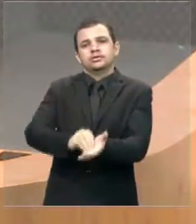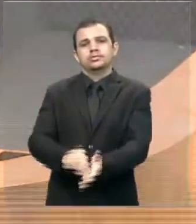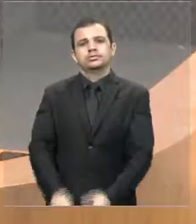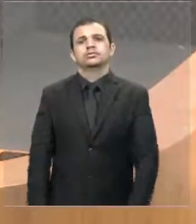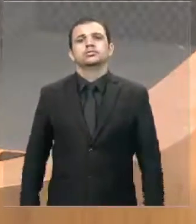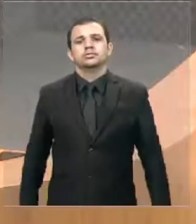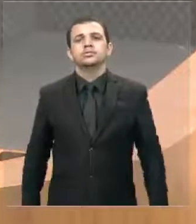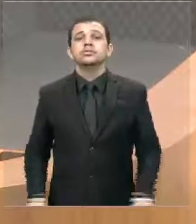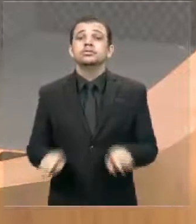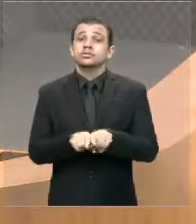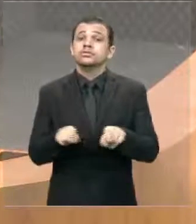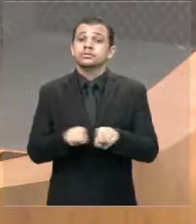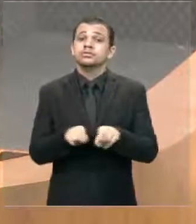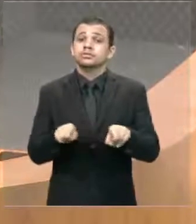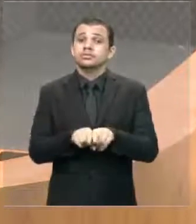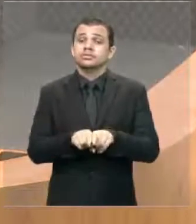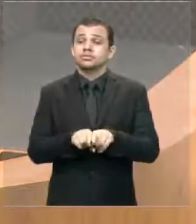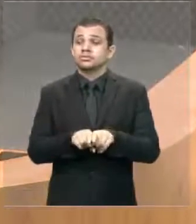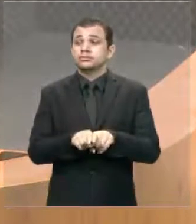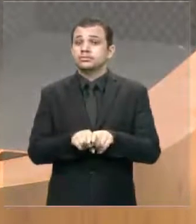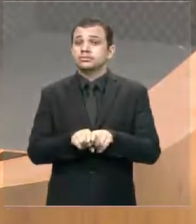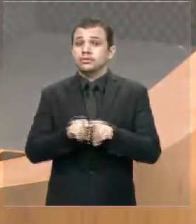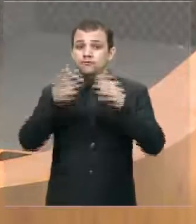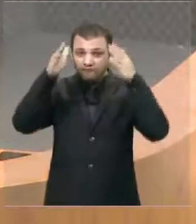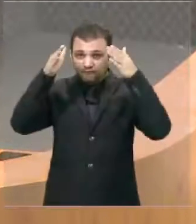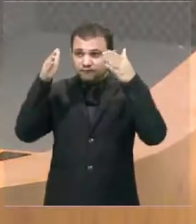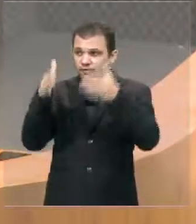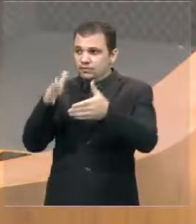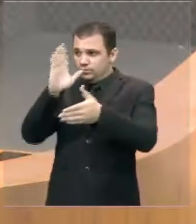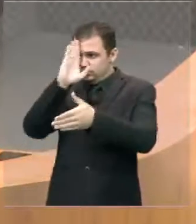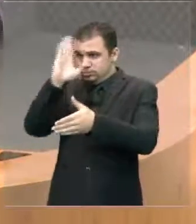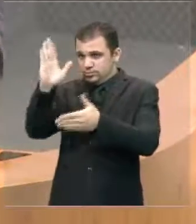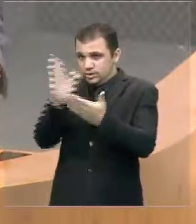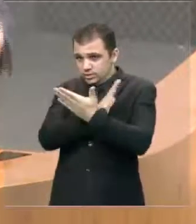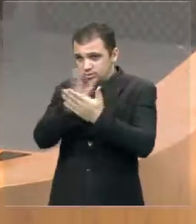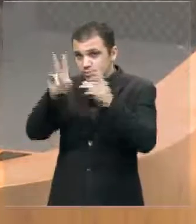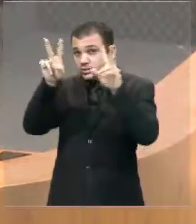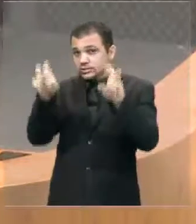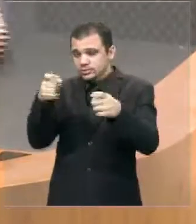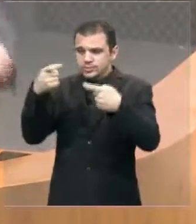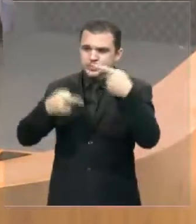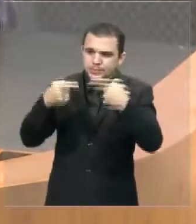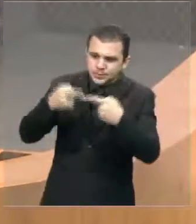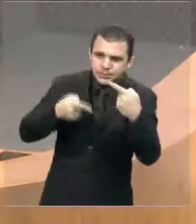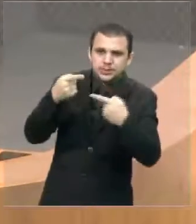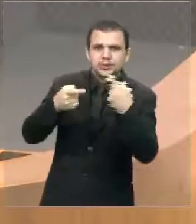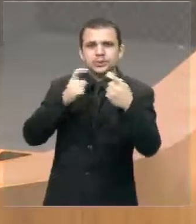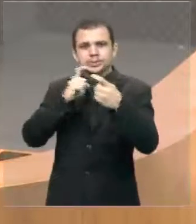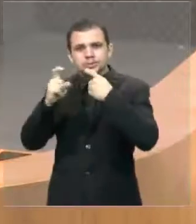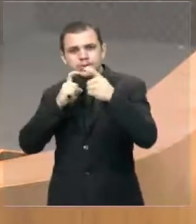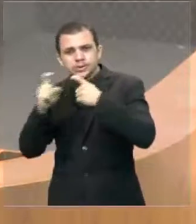contra a priorização de questões políticas e de politicagens.